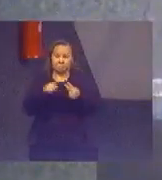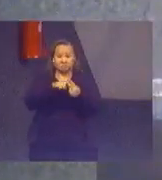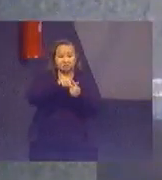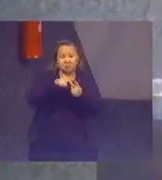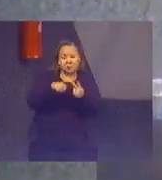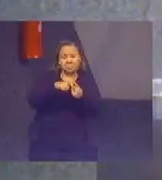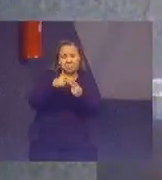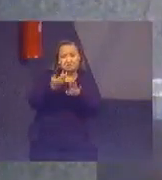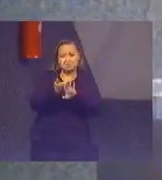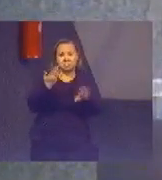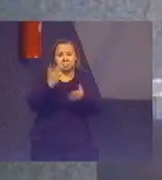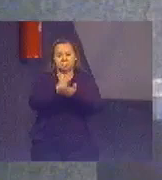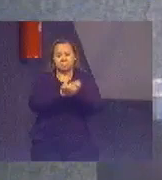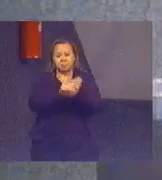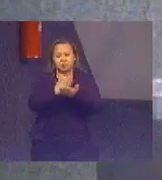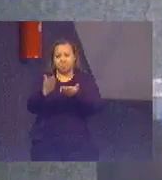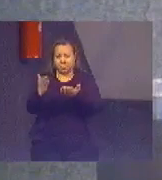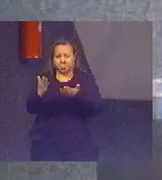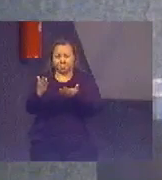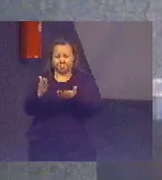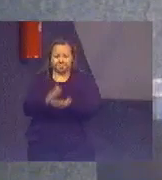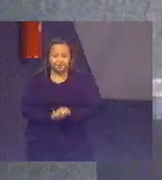e lacunas na atuação pública.